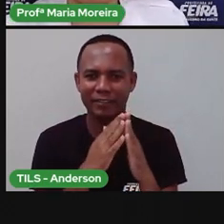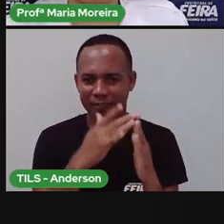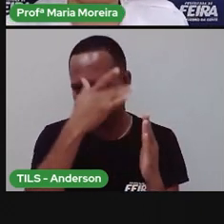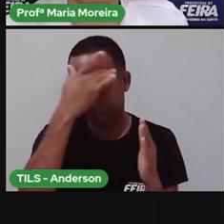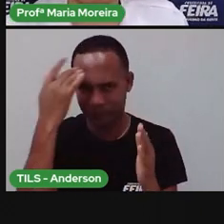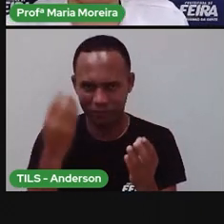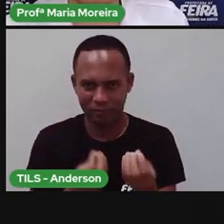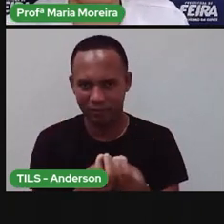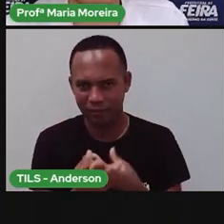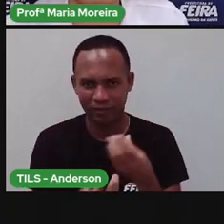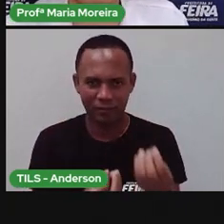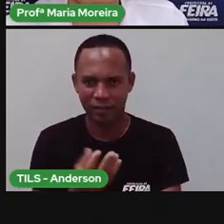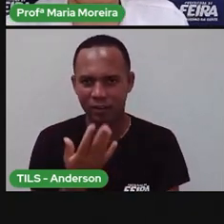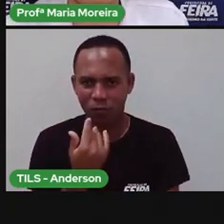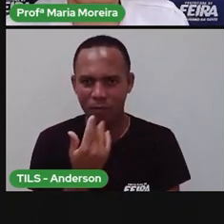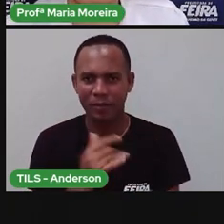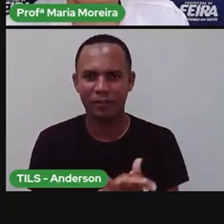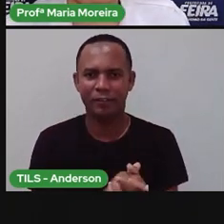Por nós.